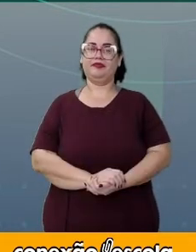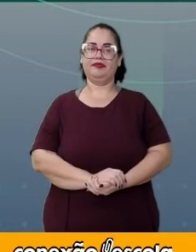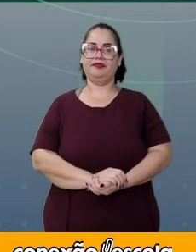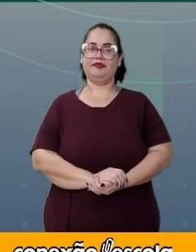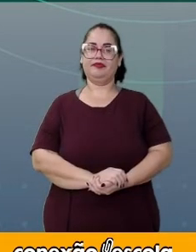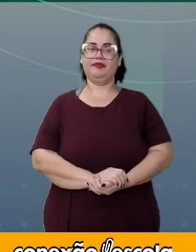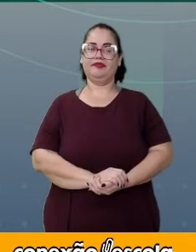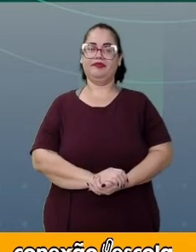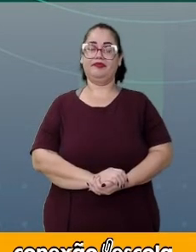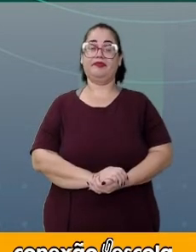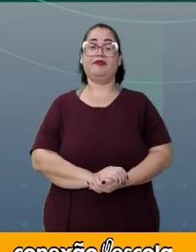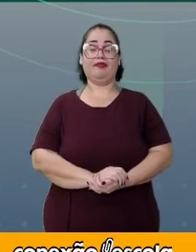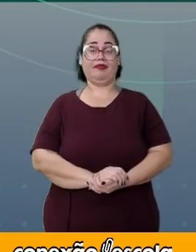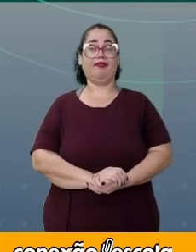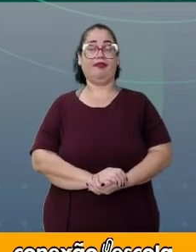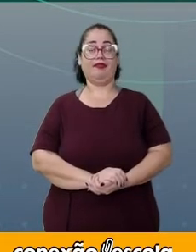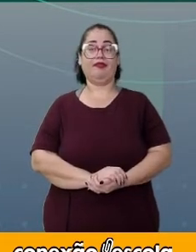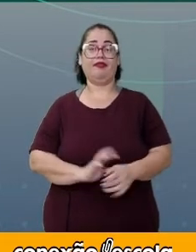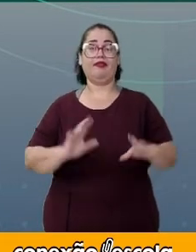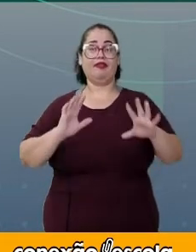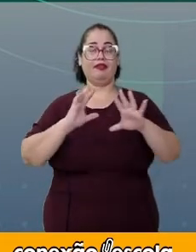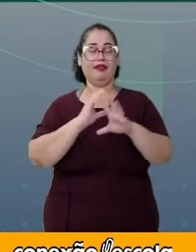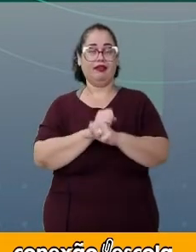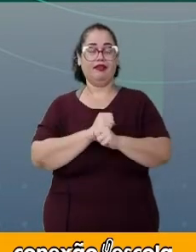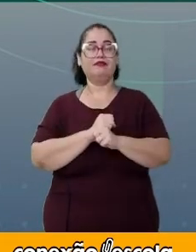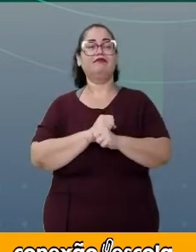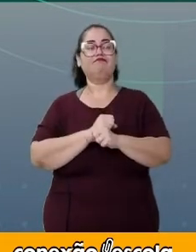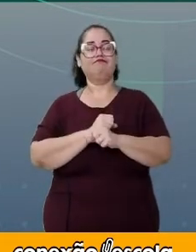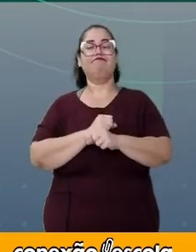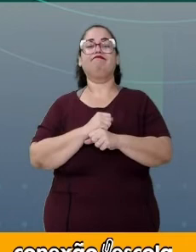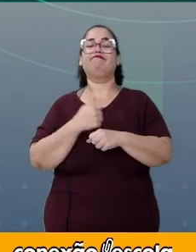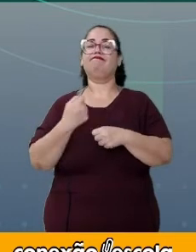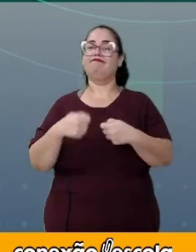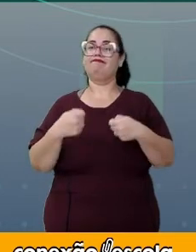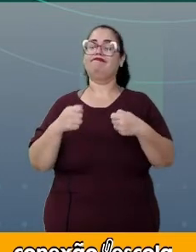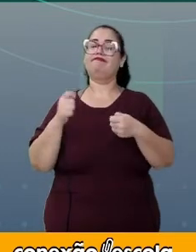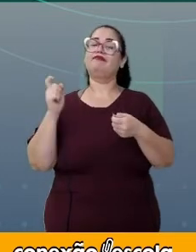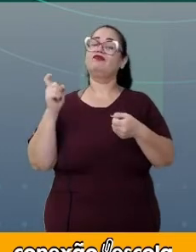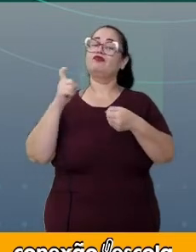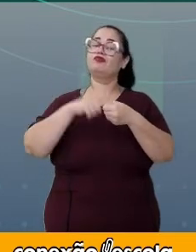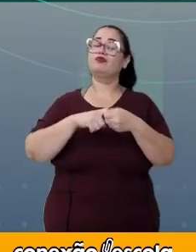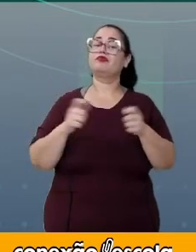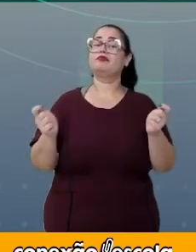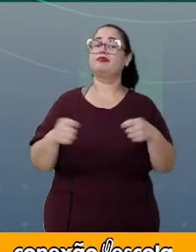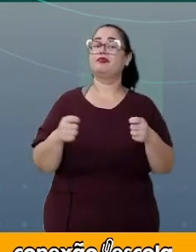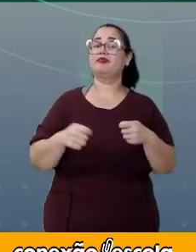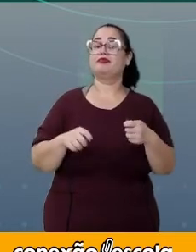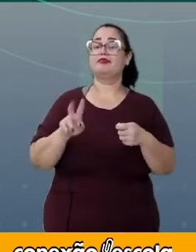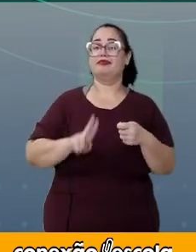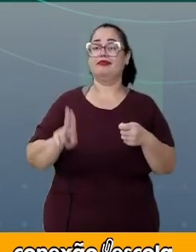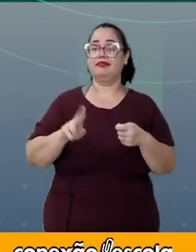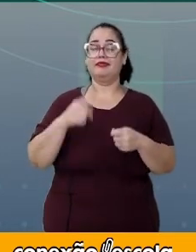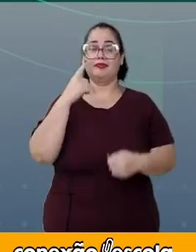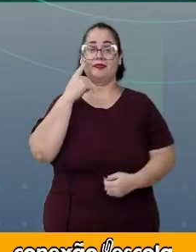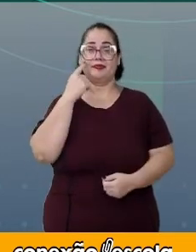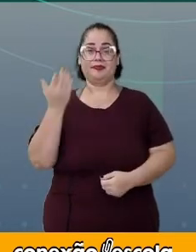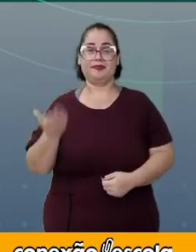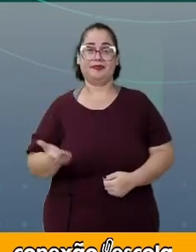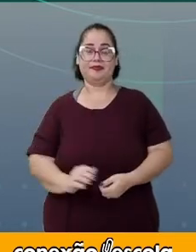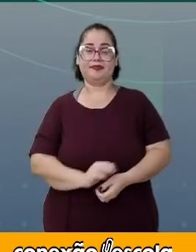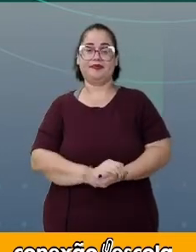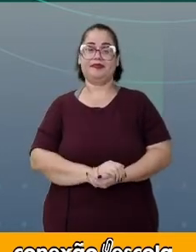Para fazer esse cálculo, nós vamos retomar as possibilidades. Veja só,